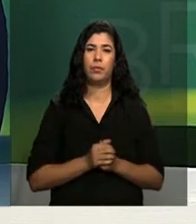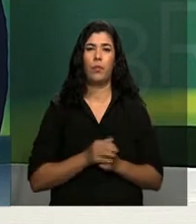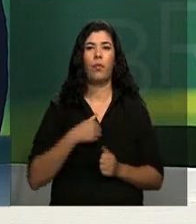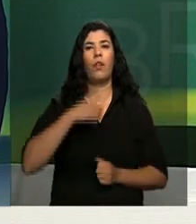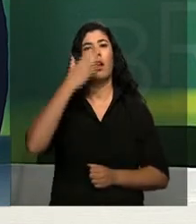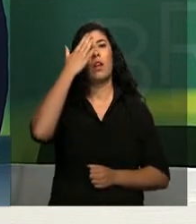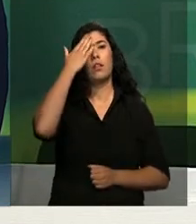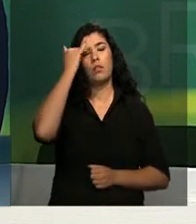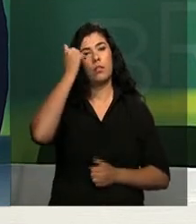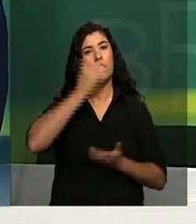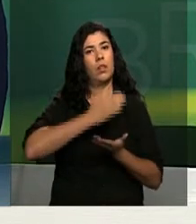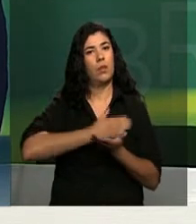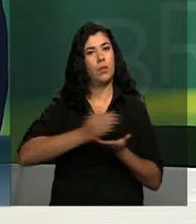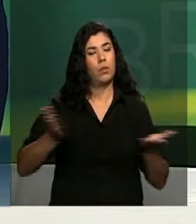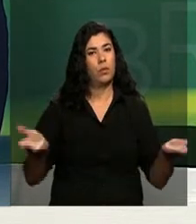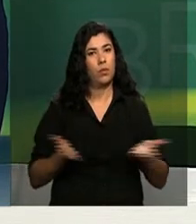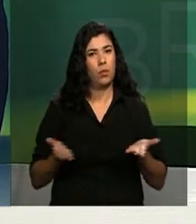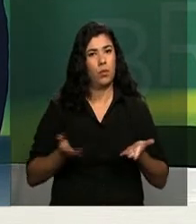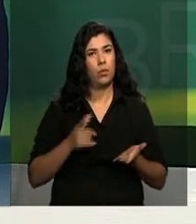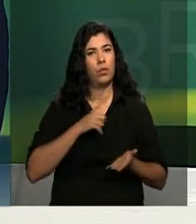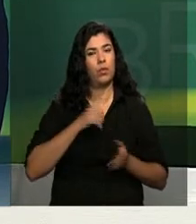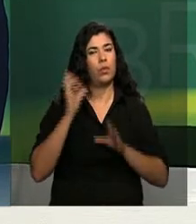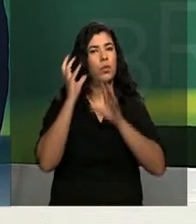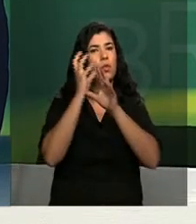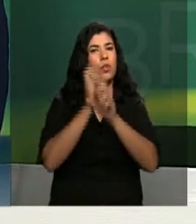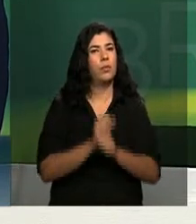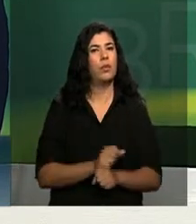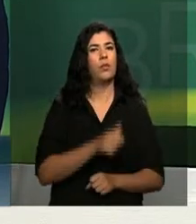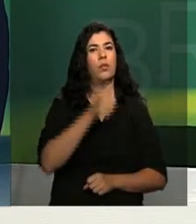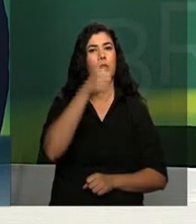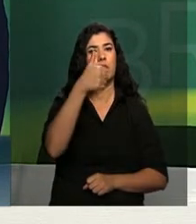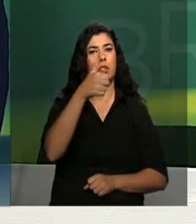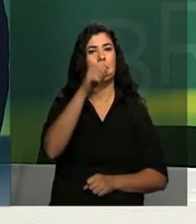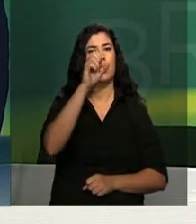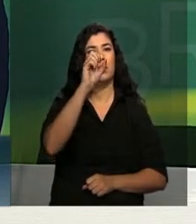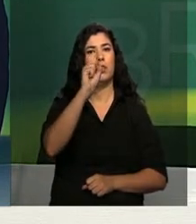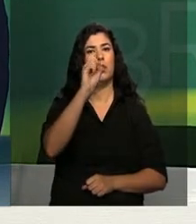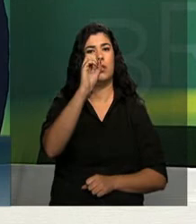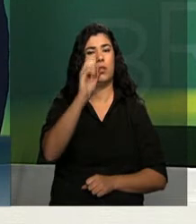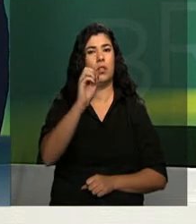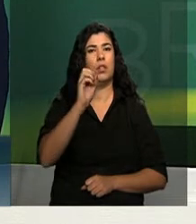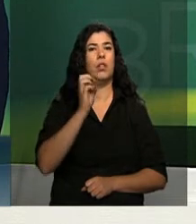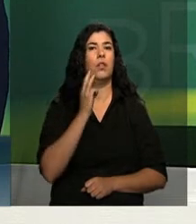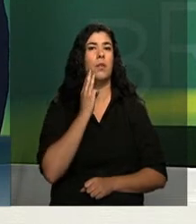orçamento é de 180 milhões, o orçamento da SECOM.